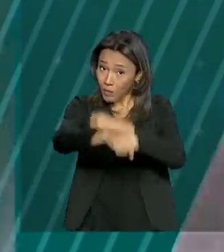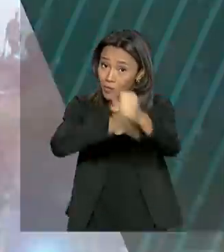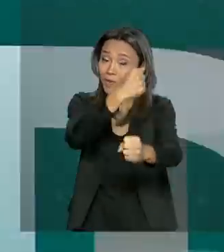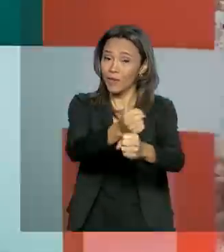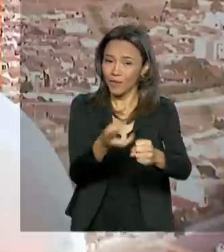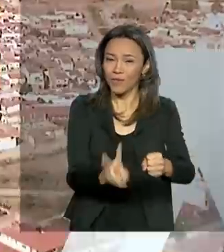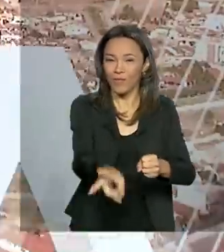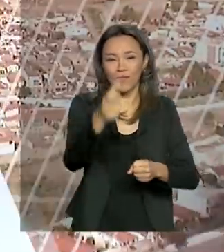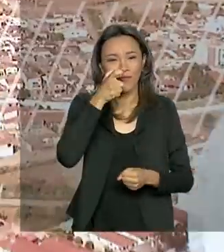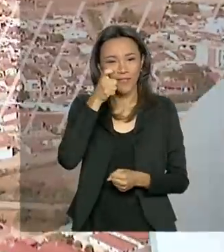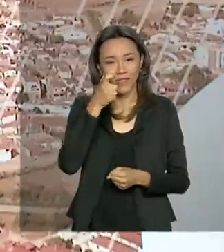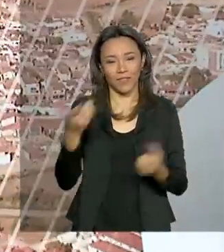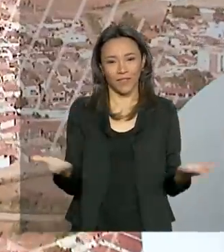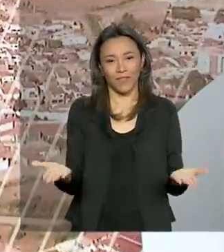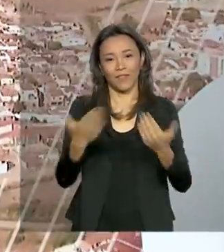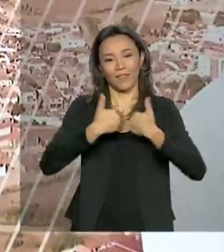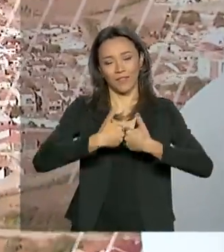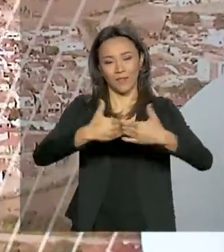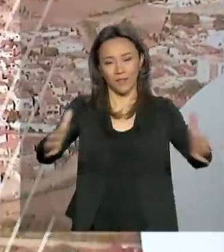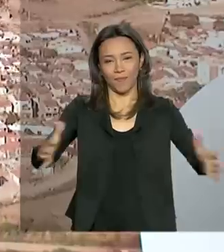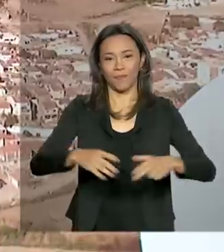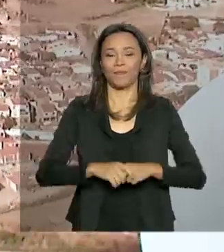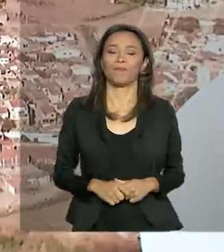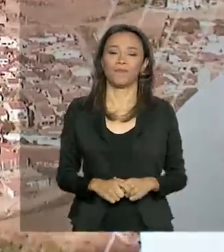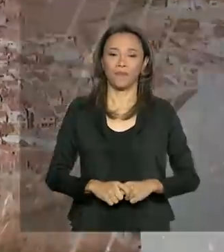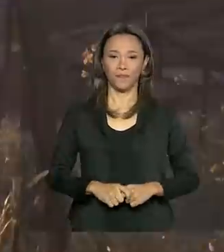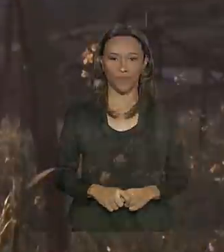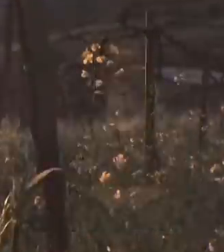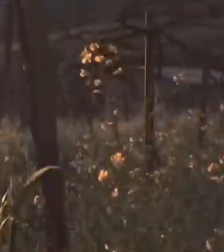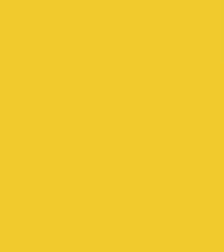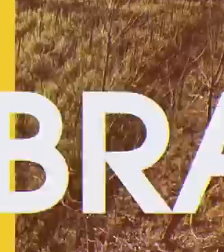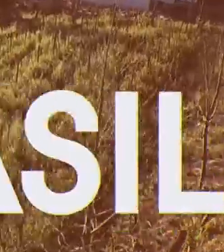Fique com a gente, o Brasil em dia já está no ar.